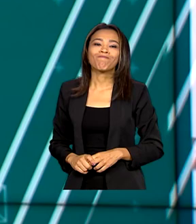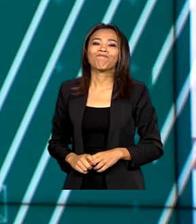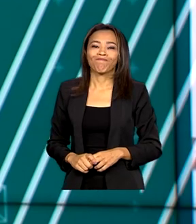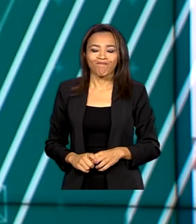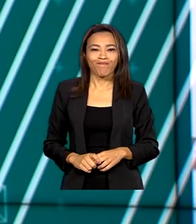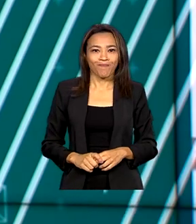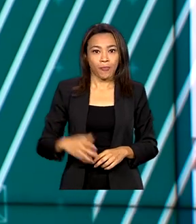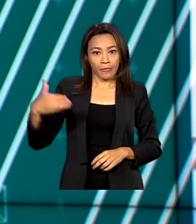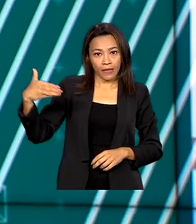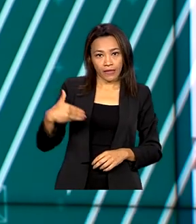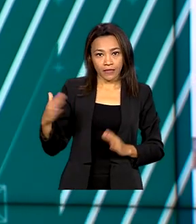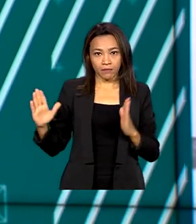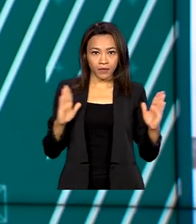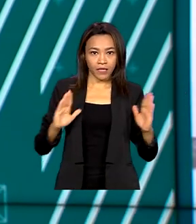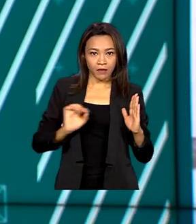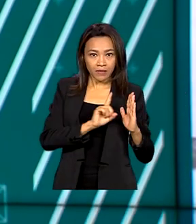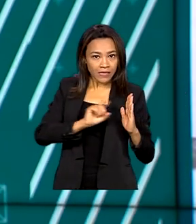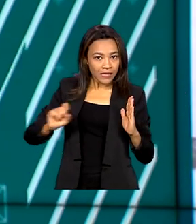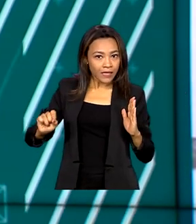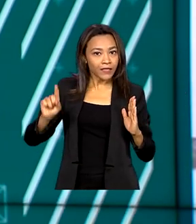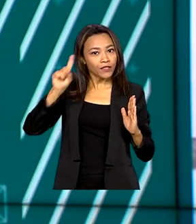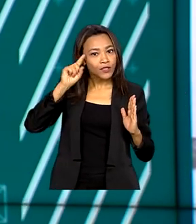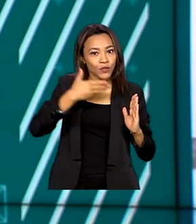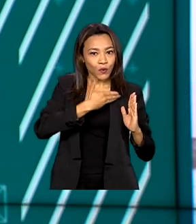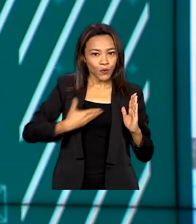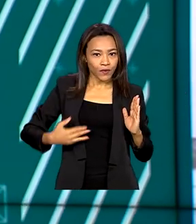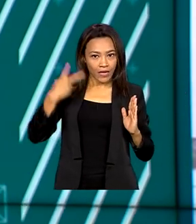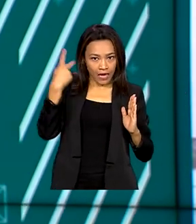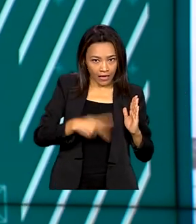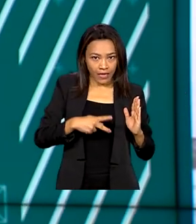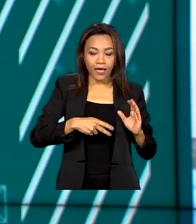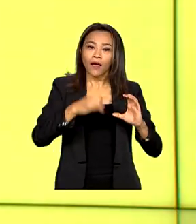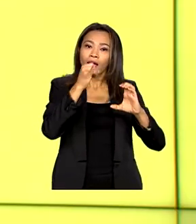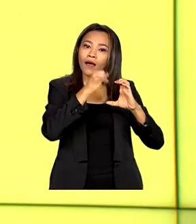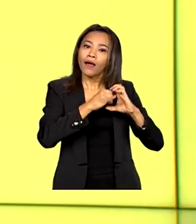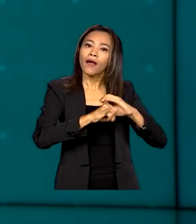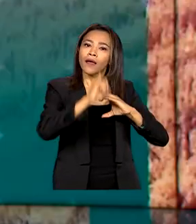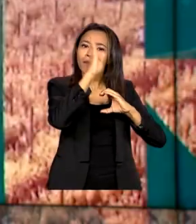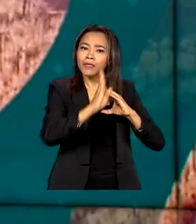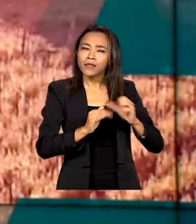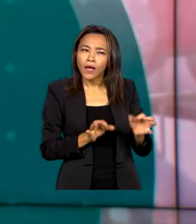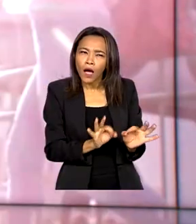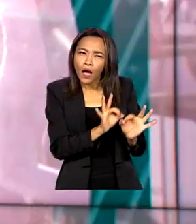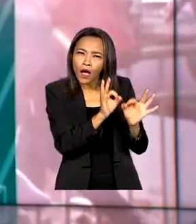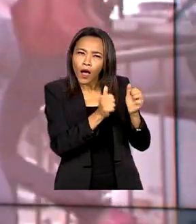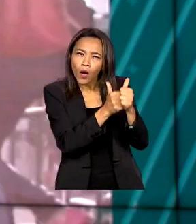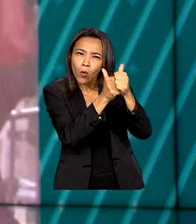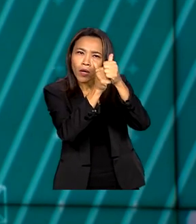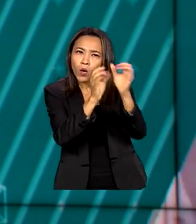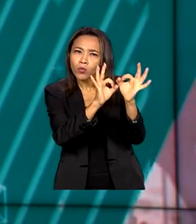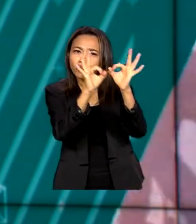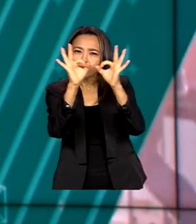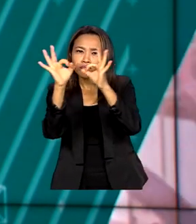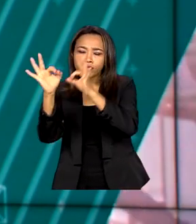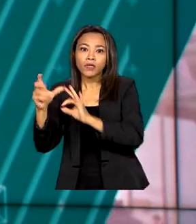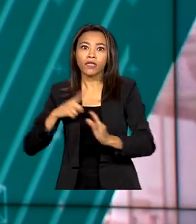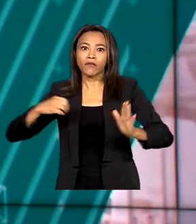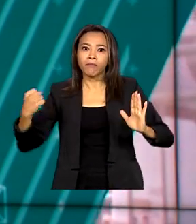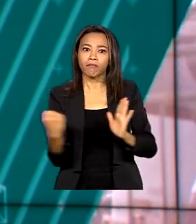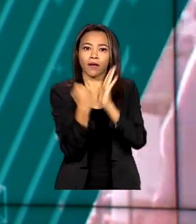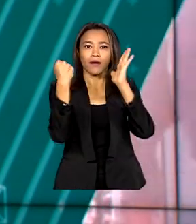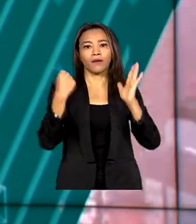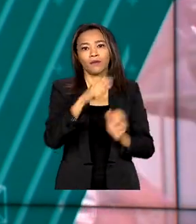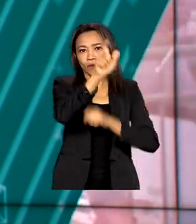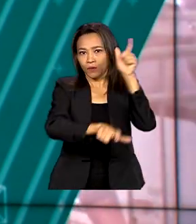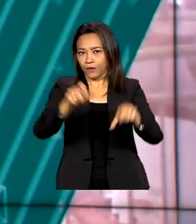E, nesses 100 primeiros dias de governo, a EBC acompanhou todas as ações que impactaram, de alguma forma, o dia a dia das